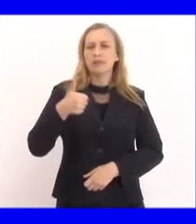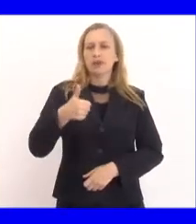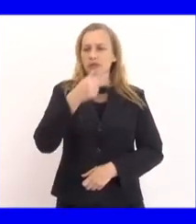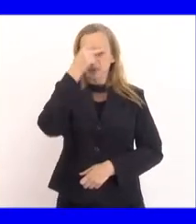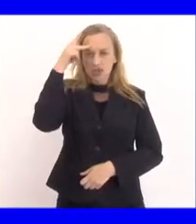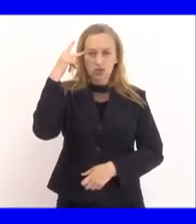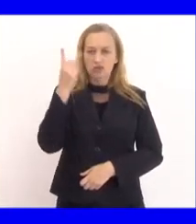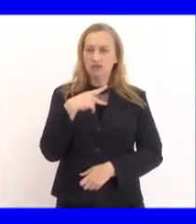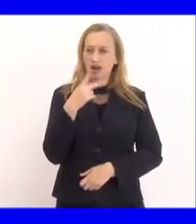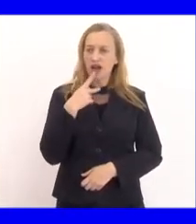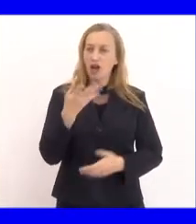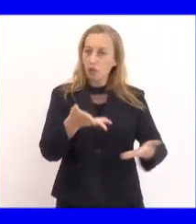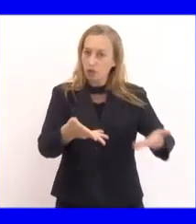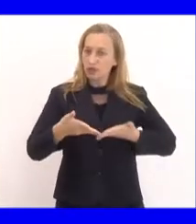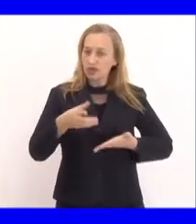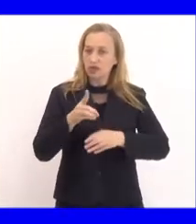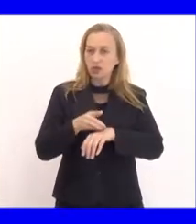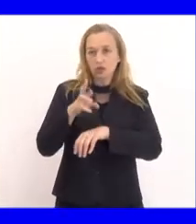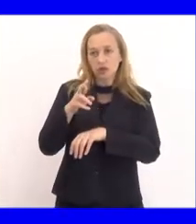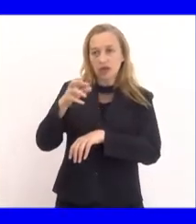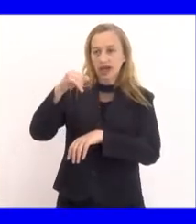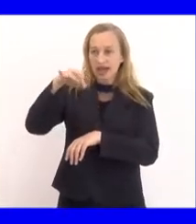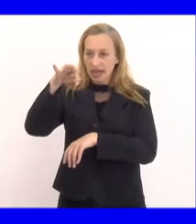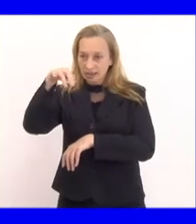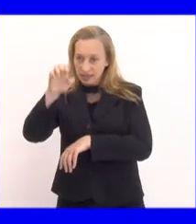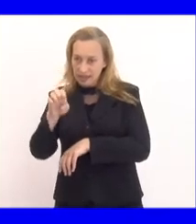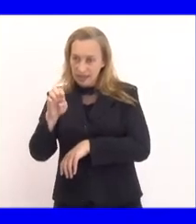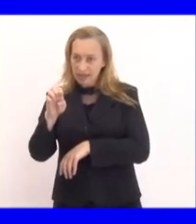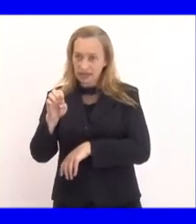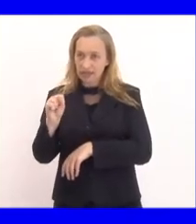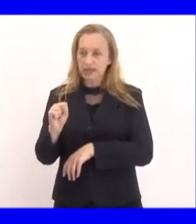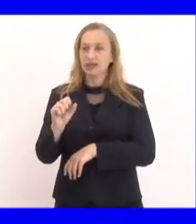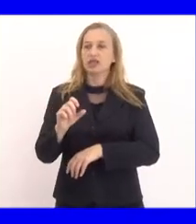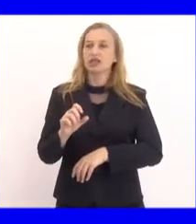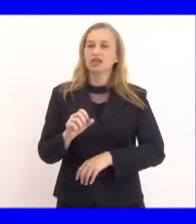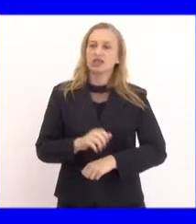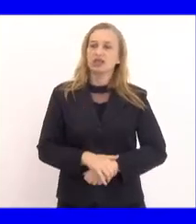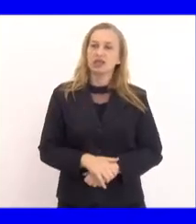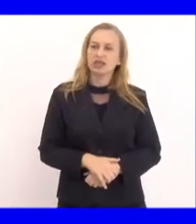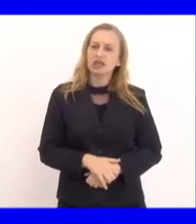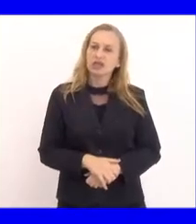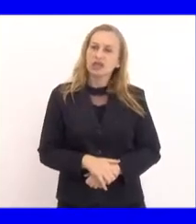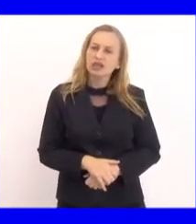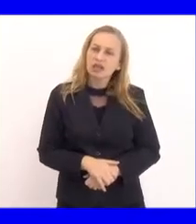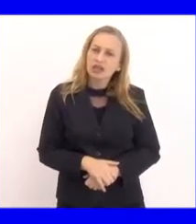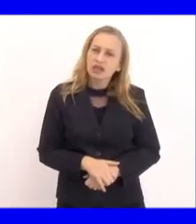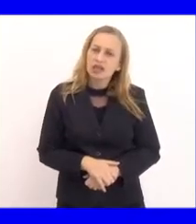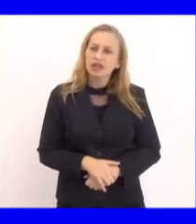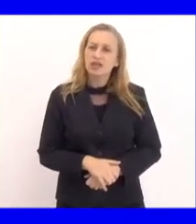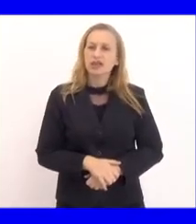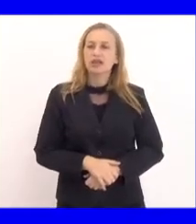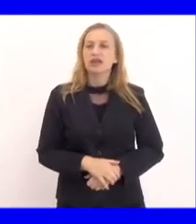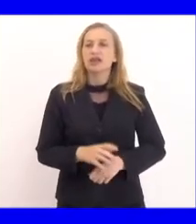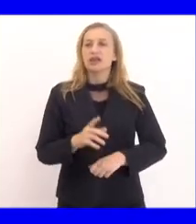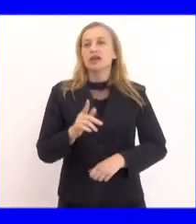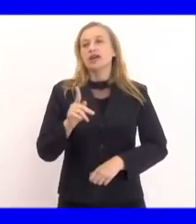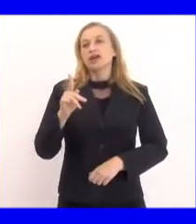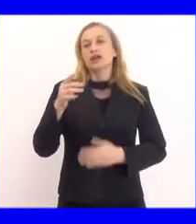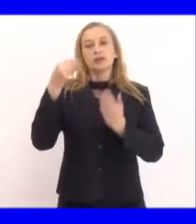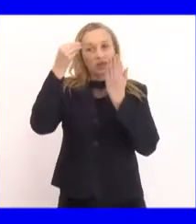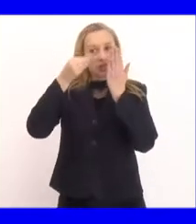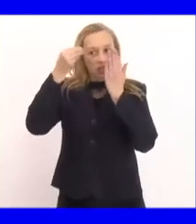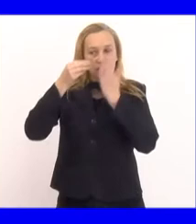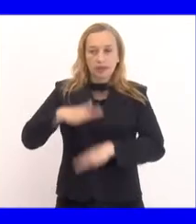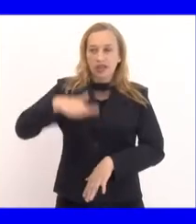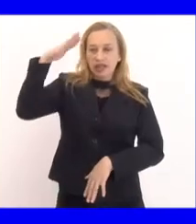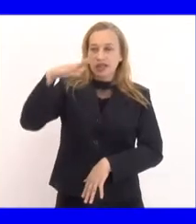fala, convidando a doutora Kemi Scarlett Shiba, por favor. Como disse, ela é médica e especialista em psiquiatria para adultos,